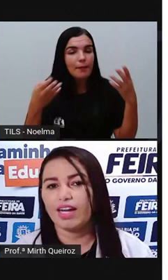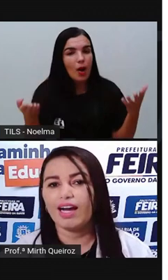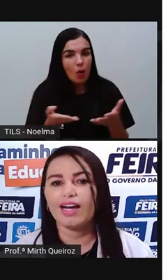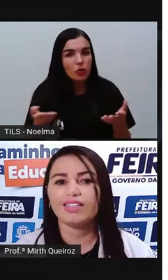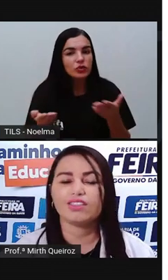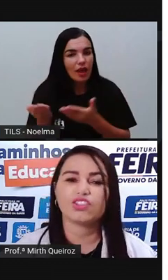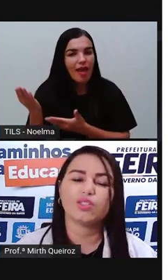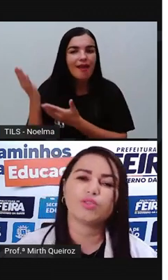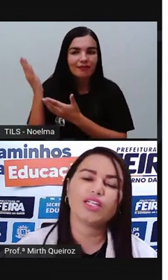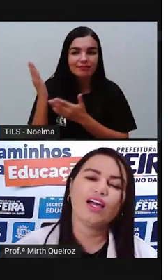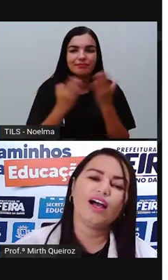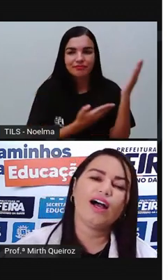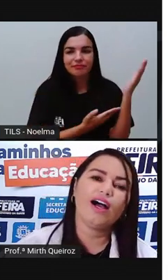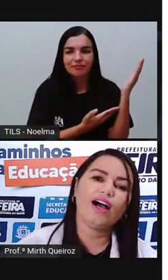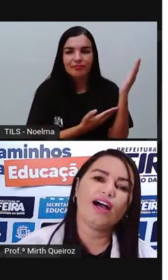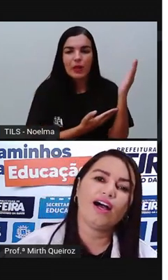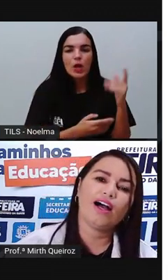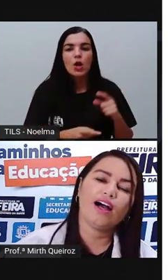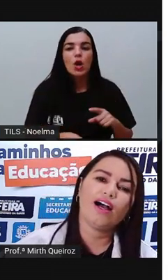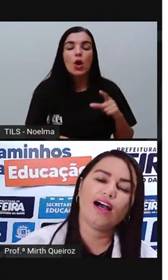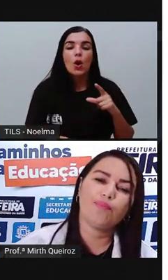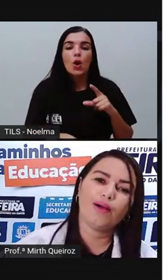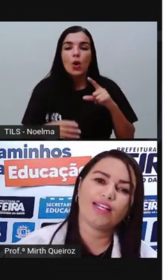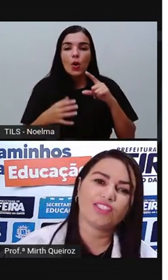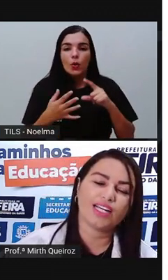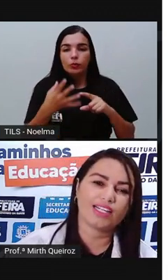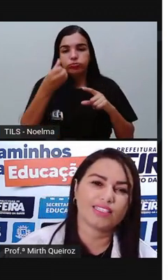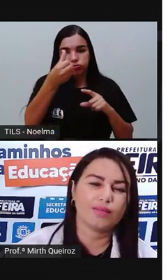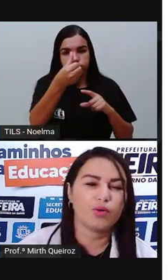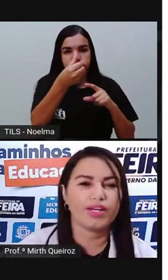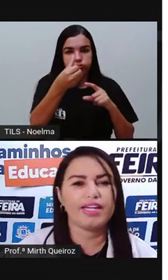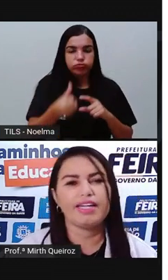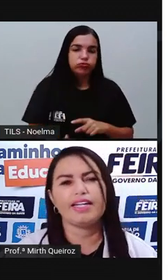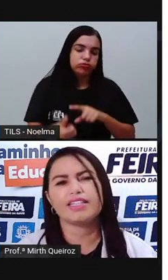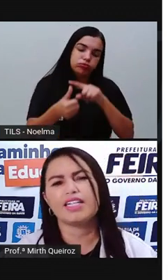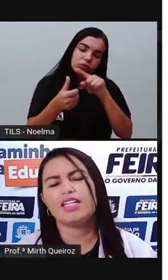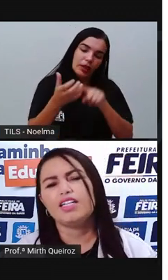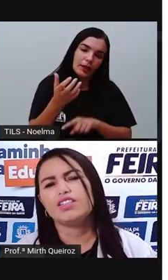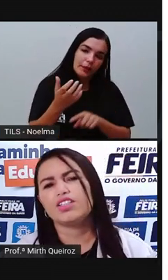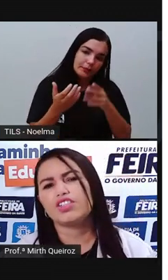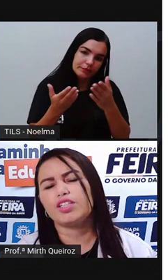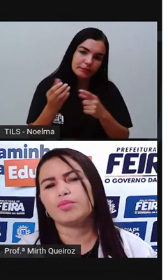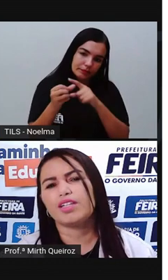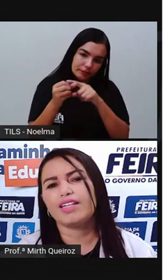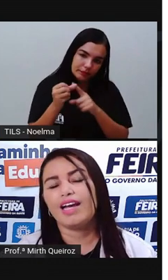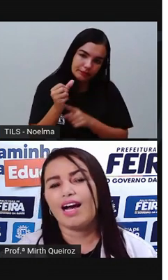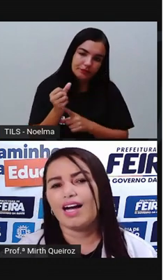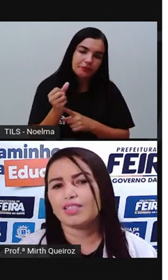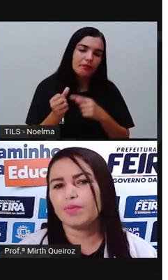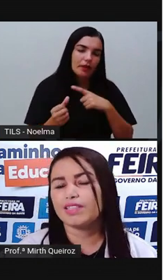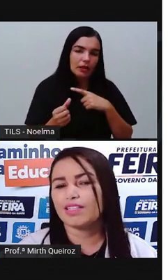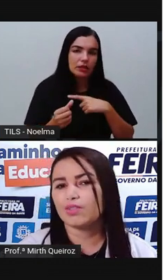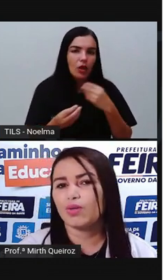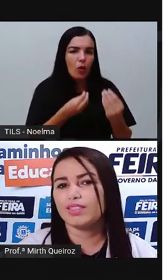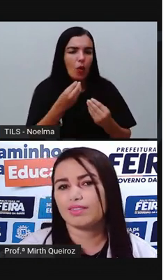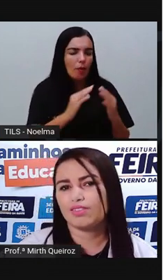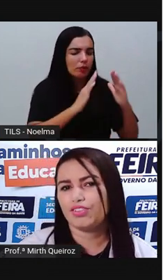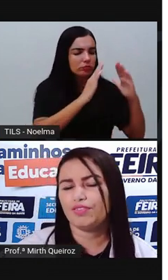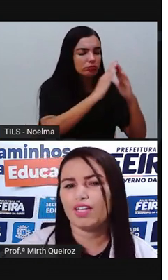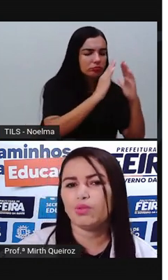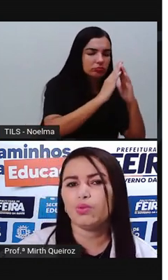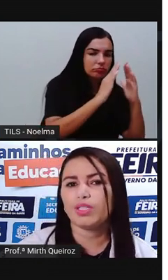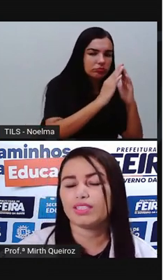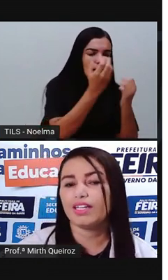canaviais, nós tínhamos a parte da Casa da Moenda, nós tínhamos ali as plantações